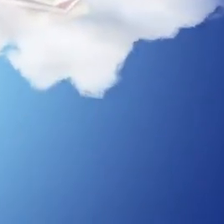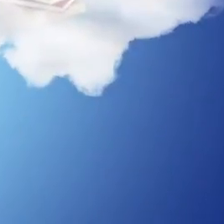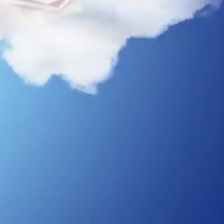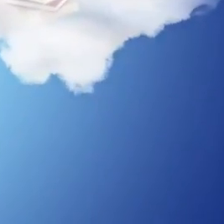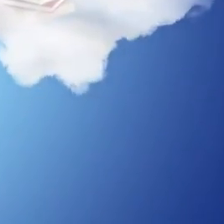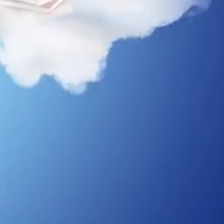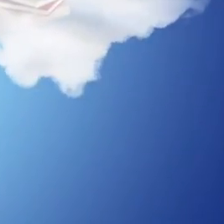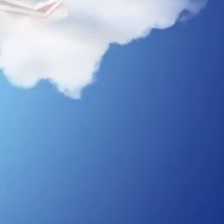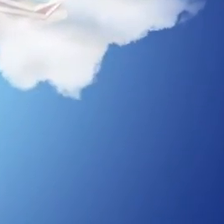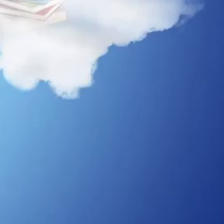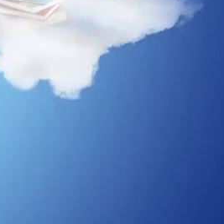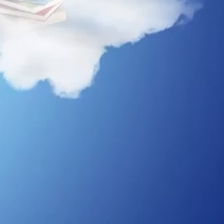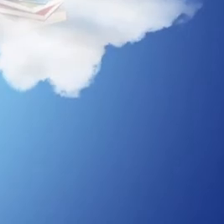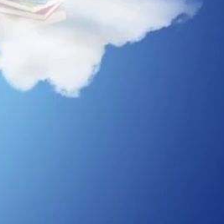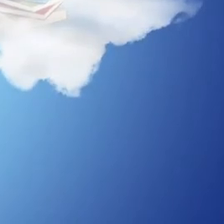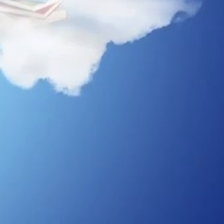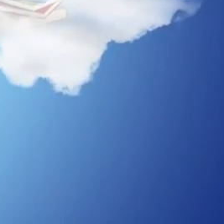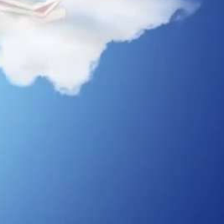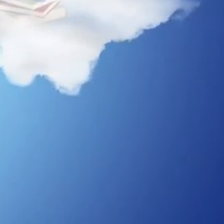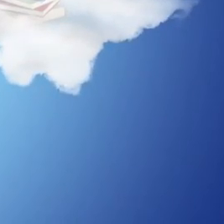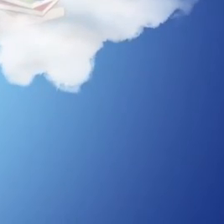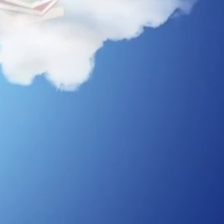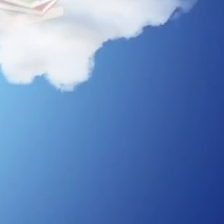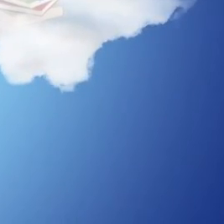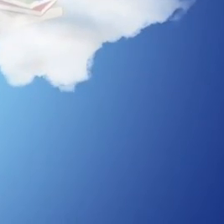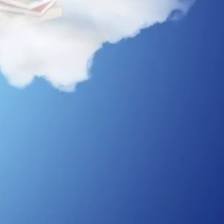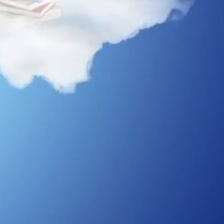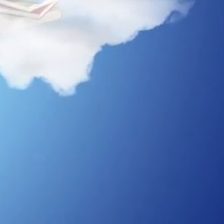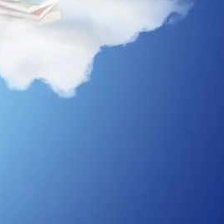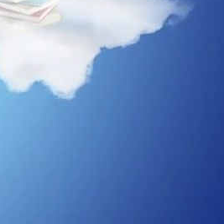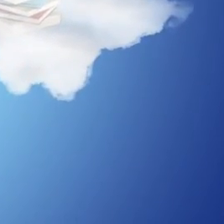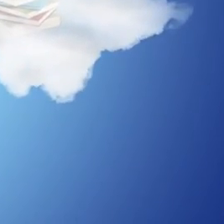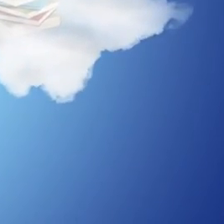Agradeço a sua